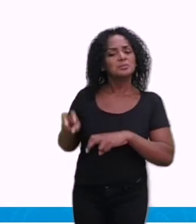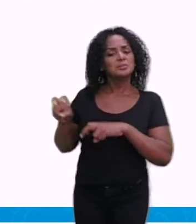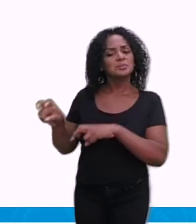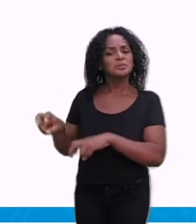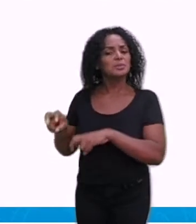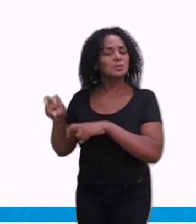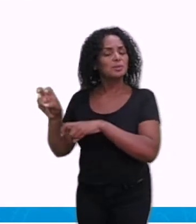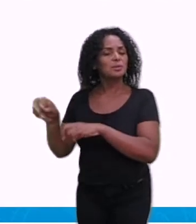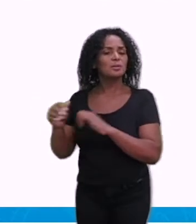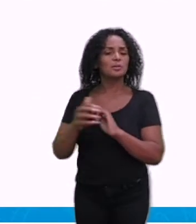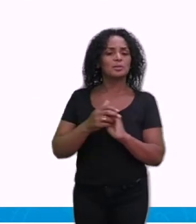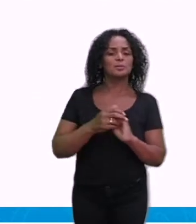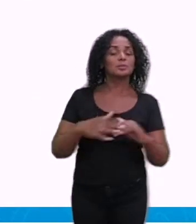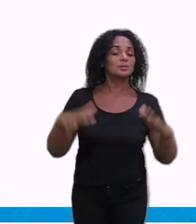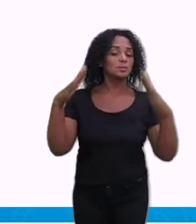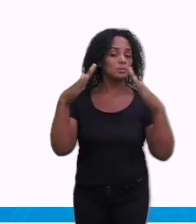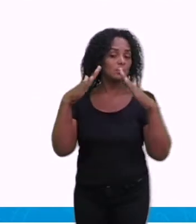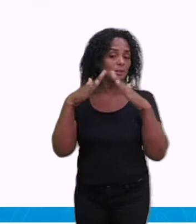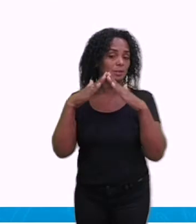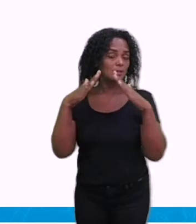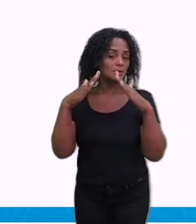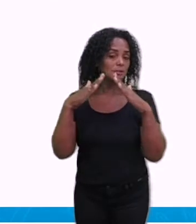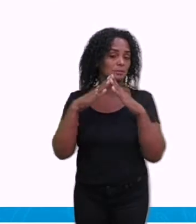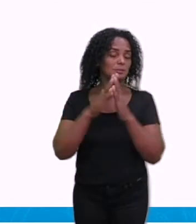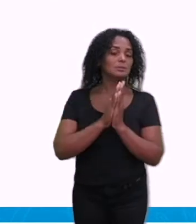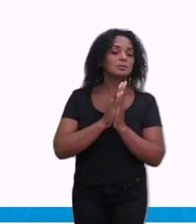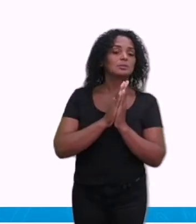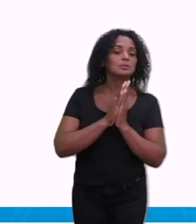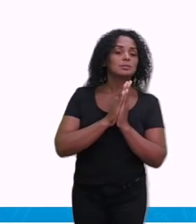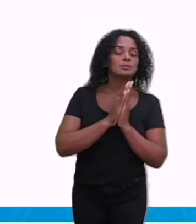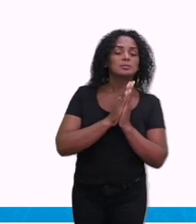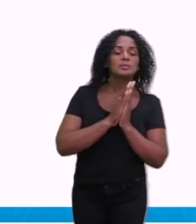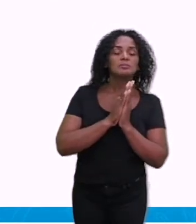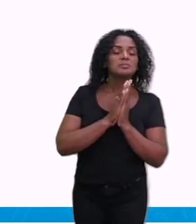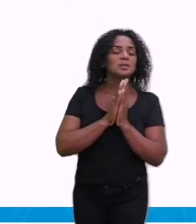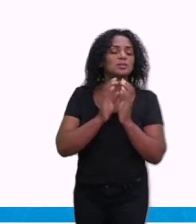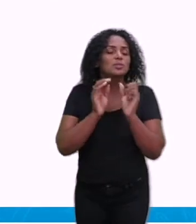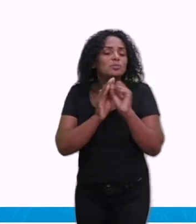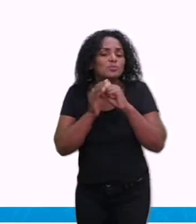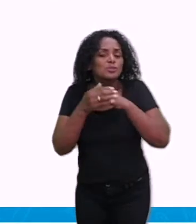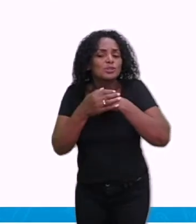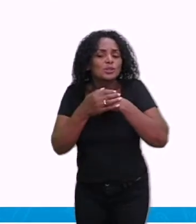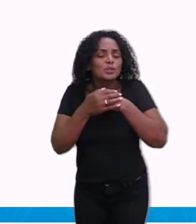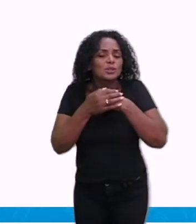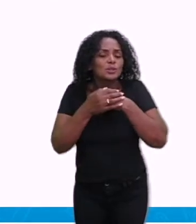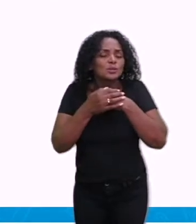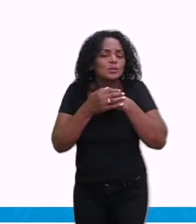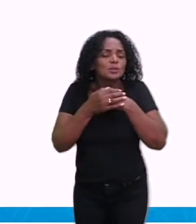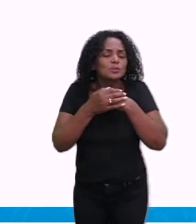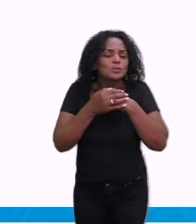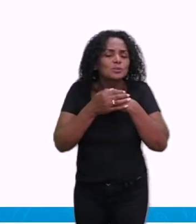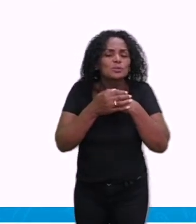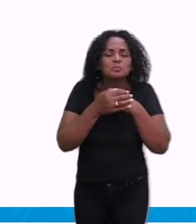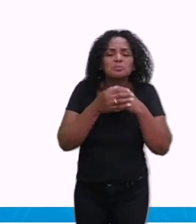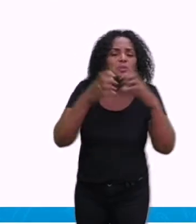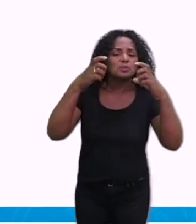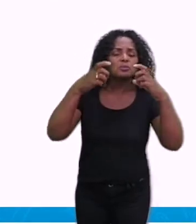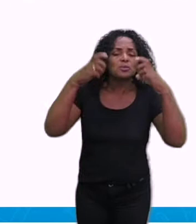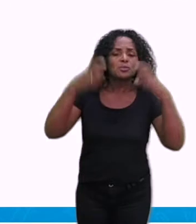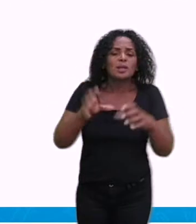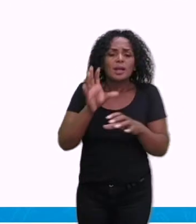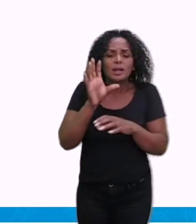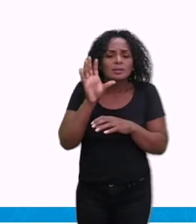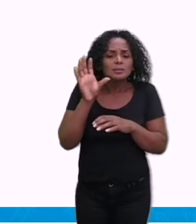encontra ele aí na sua casa, atrás de um móvel, em locais escuros, cantinhos